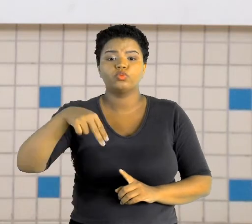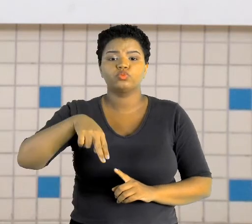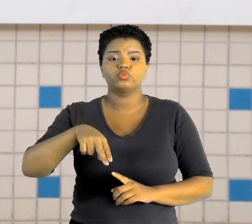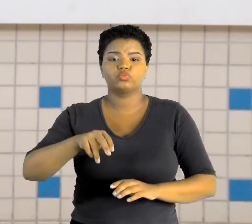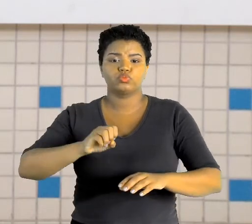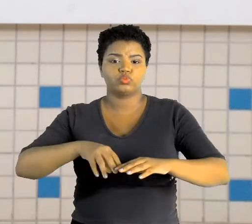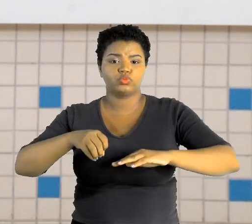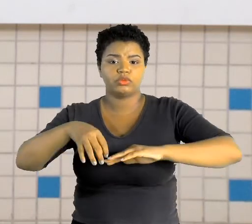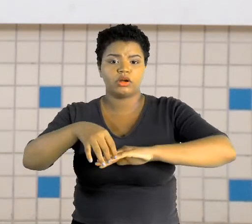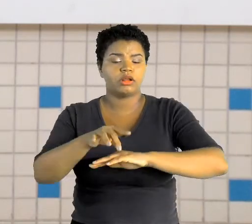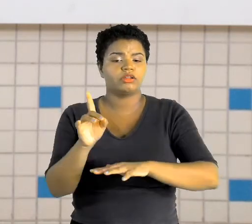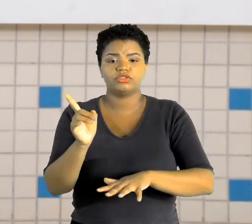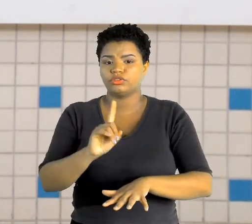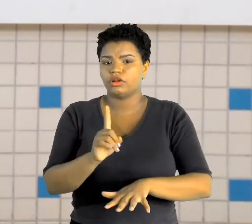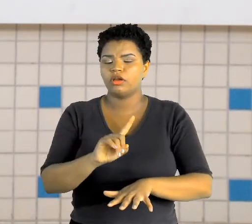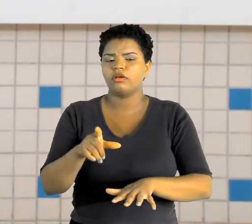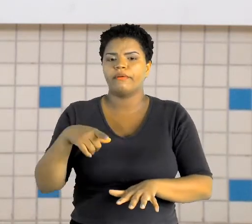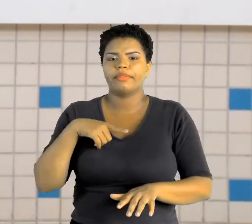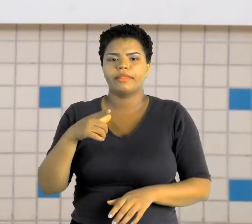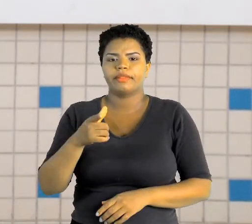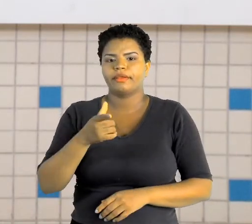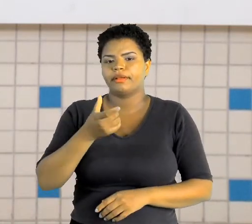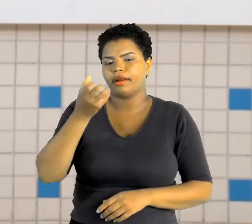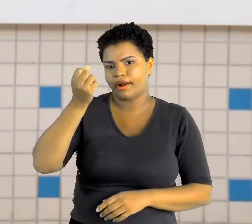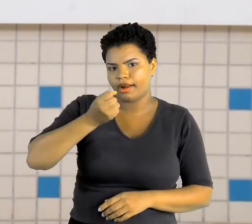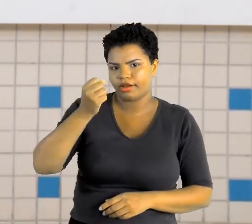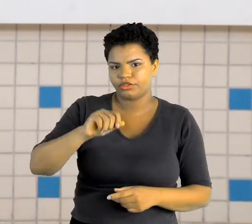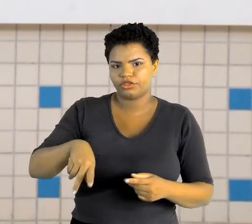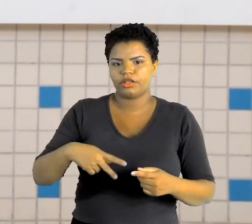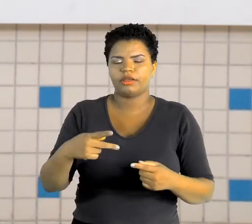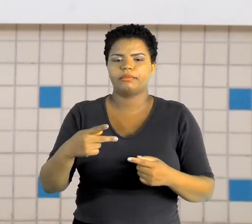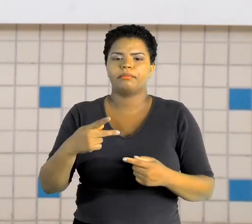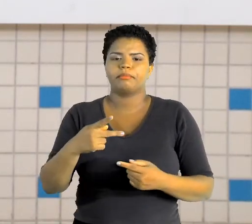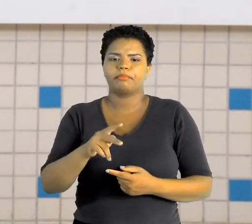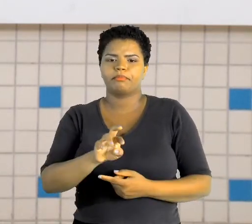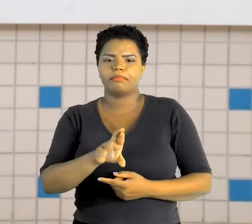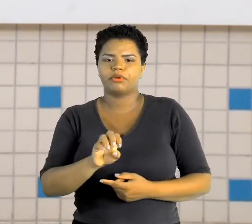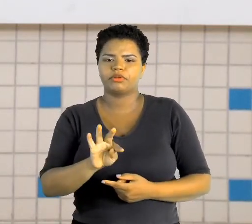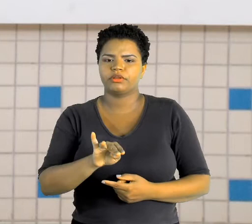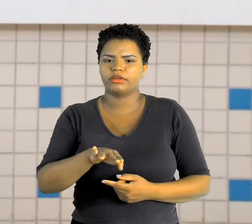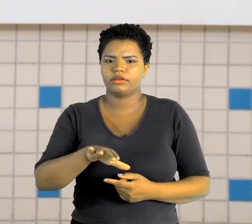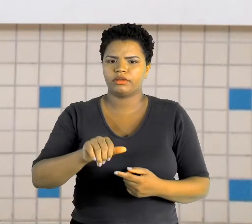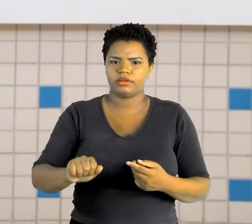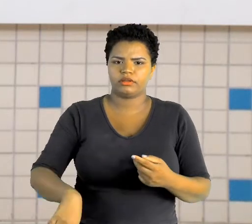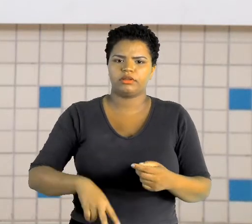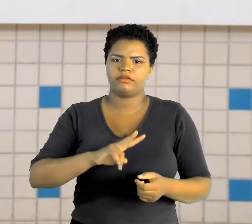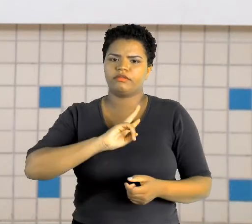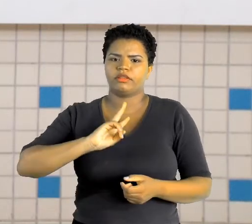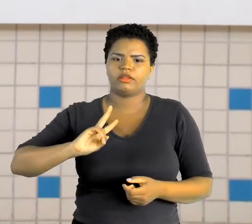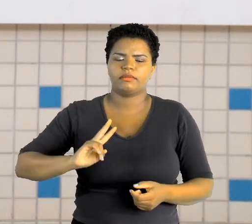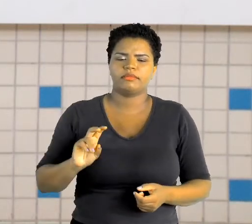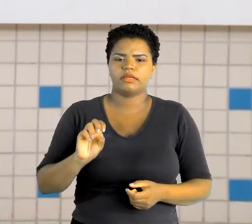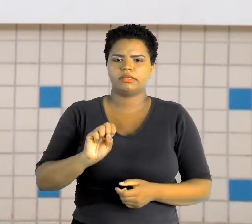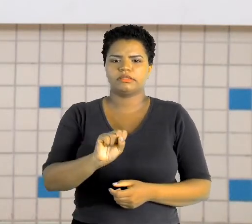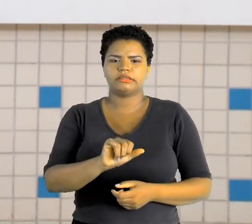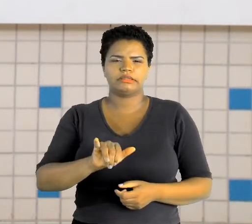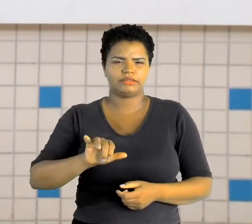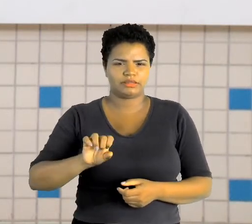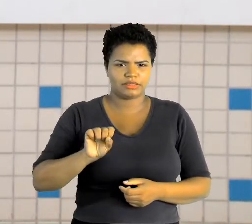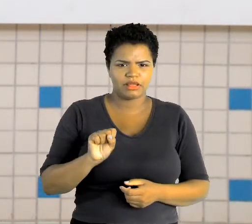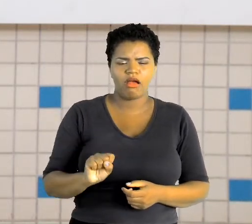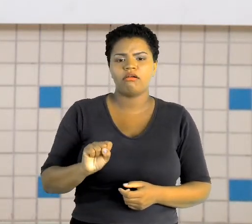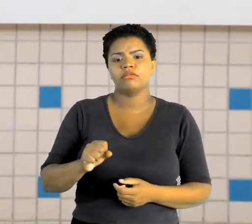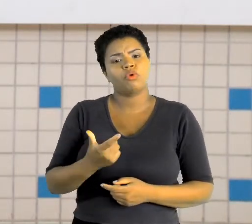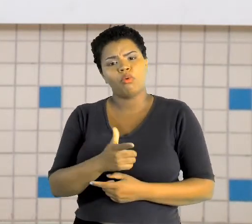como a gente viu, o leite tem proteínas, tem vitaminas e tem sais minerais. Enfim, outros alimentos